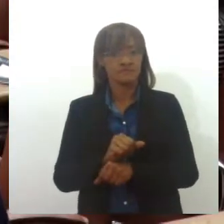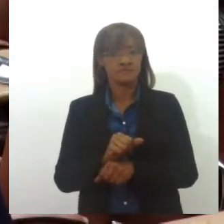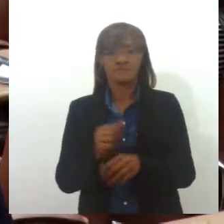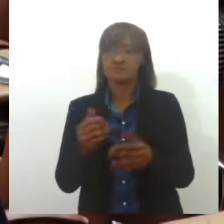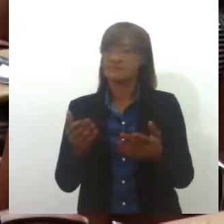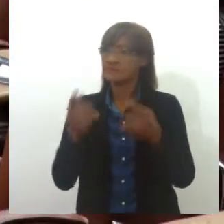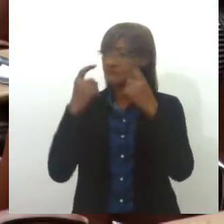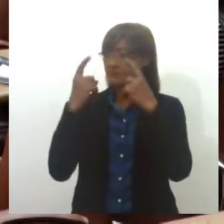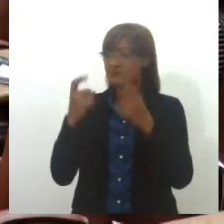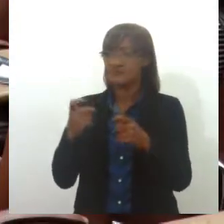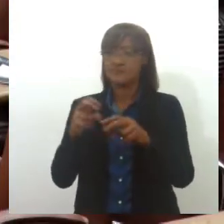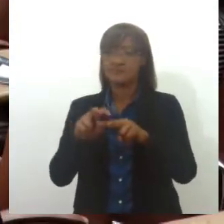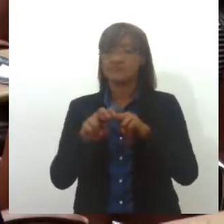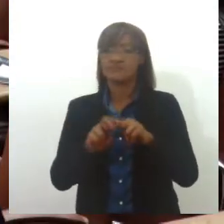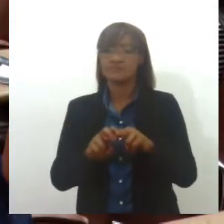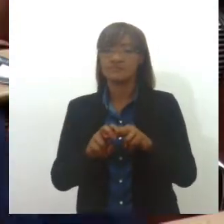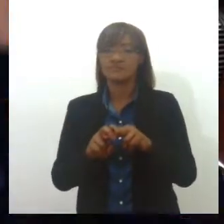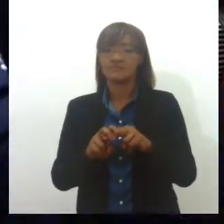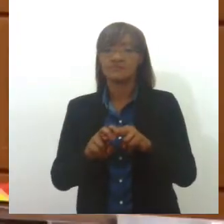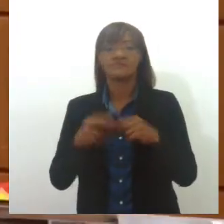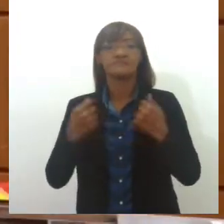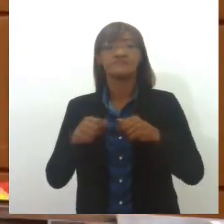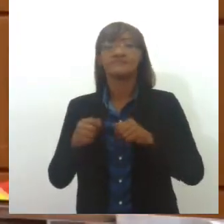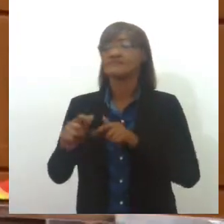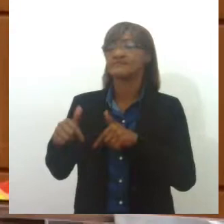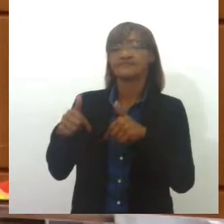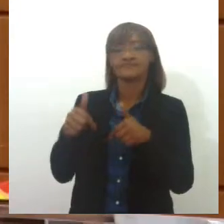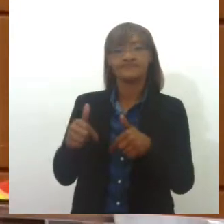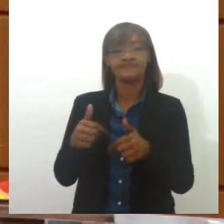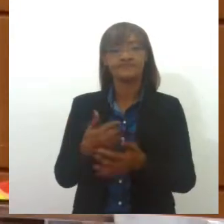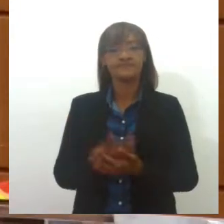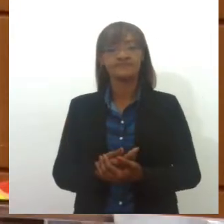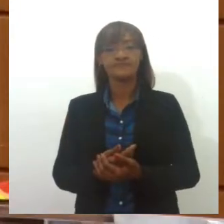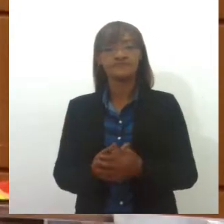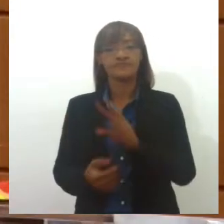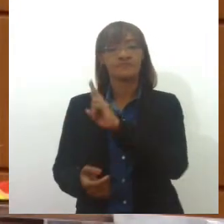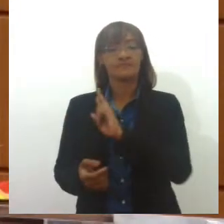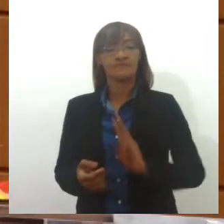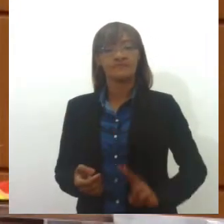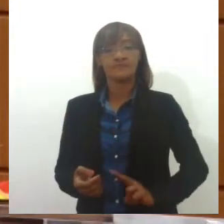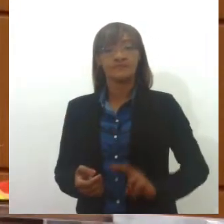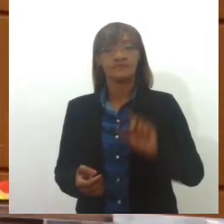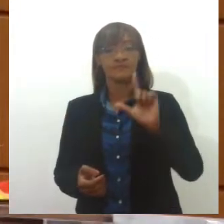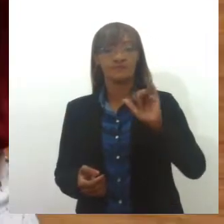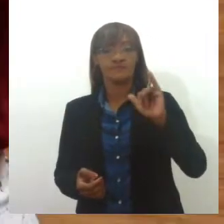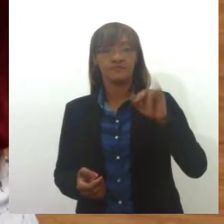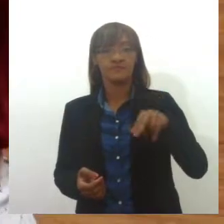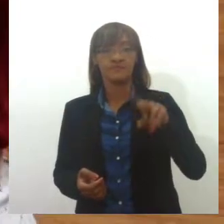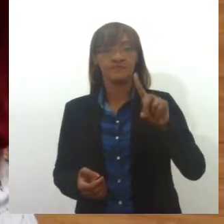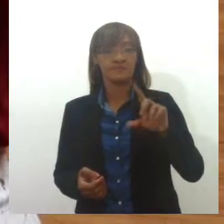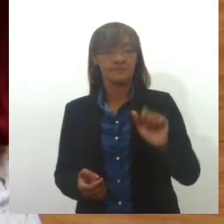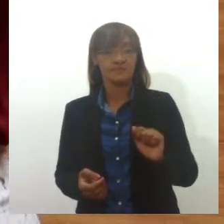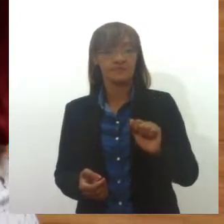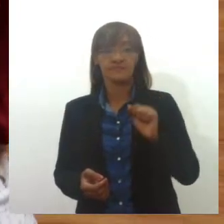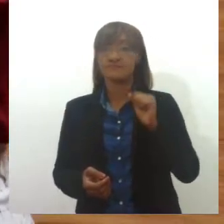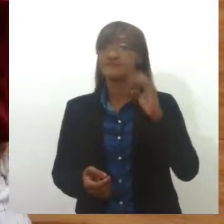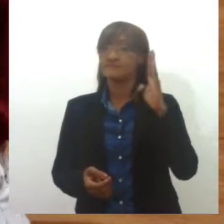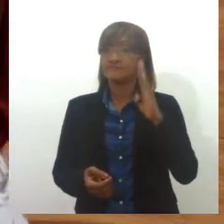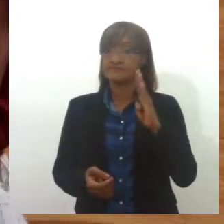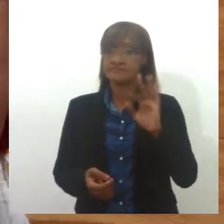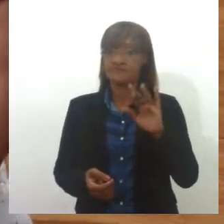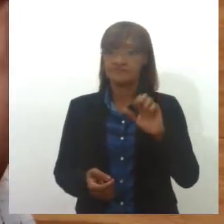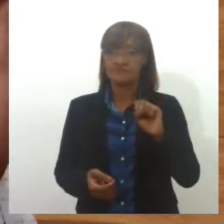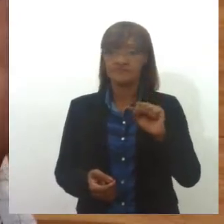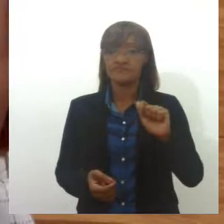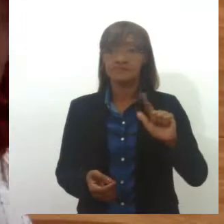precisamos ter toda uma política de enfrentamento. Para a vereadora de Aracaju, Linda Brasil, a audiência vem em um momento em que a violência contra